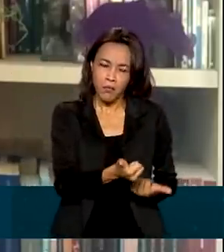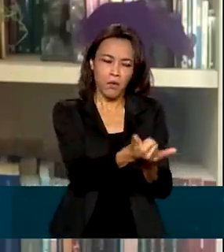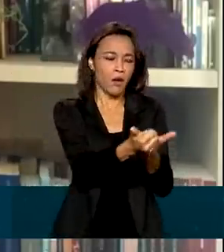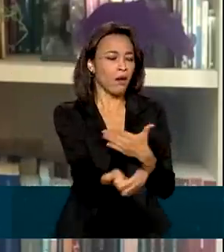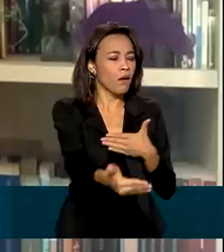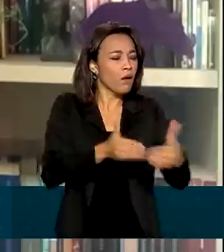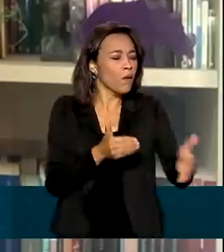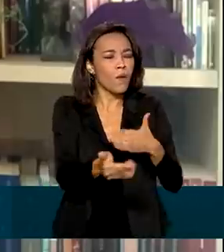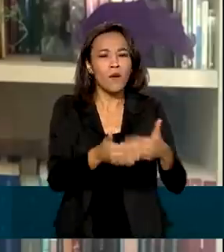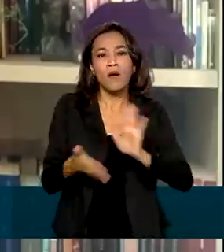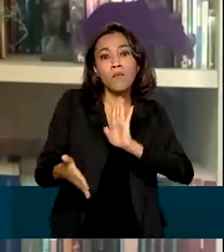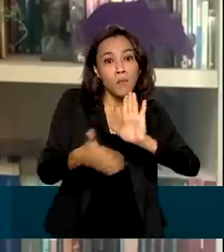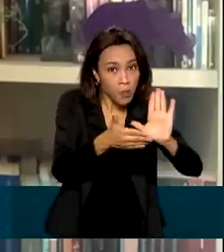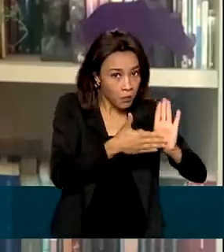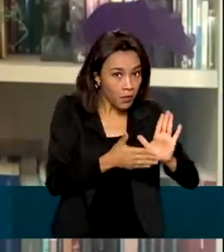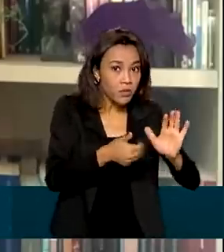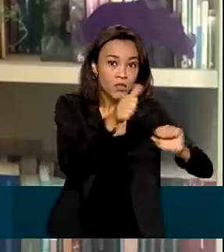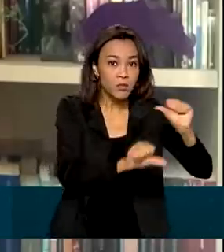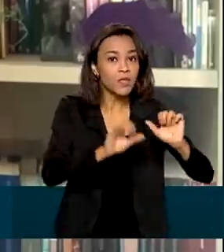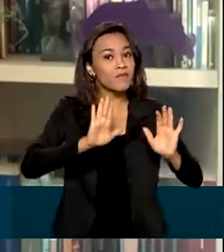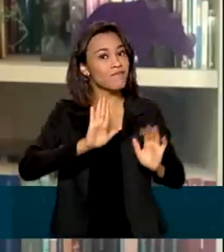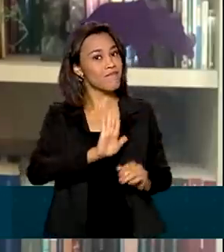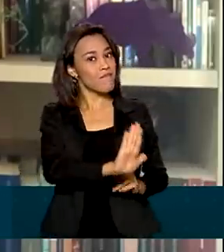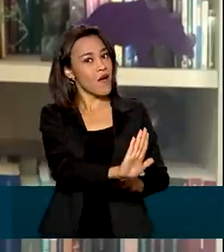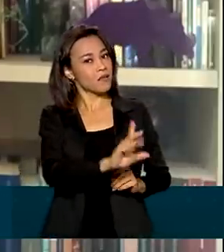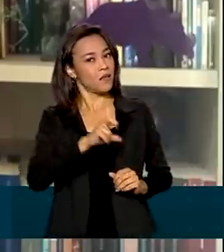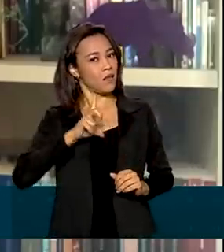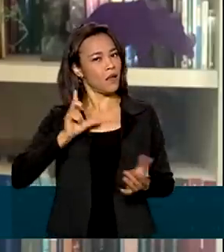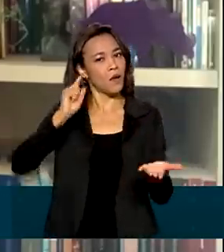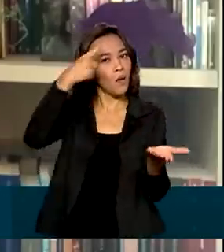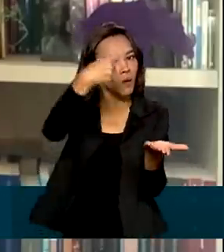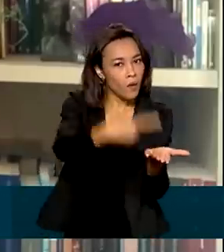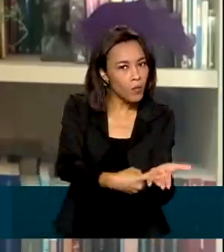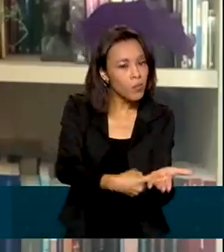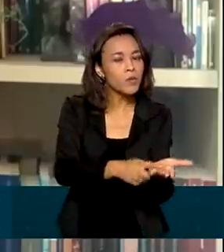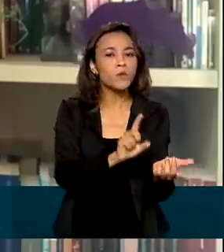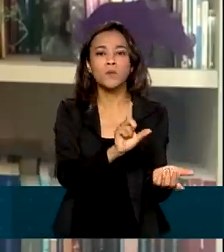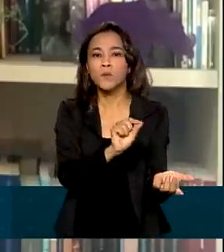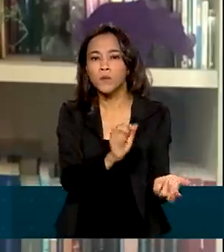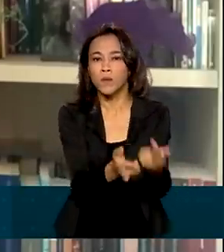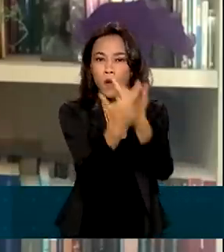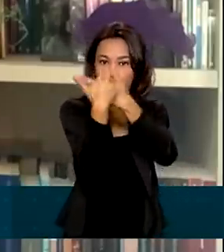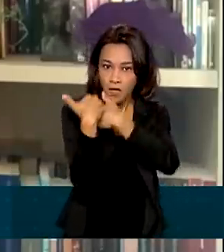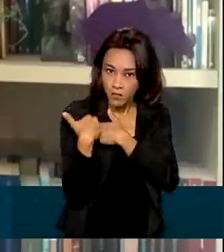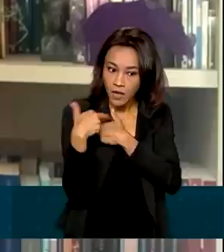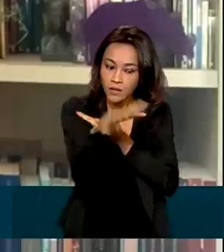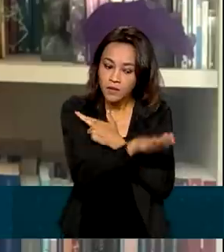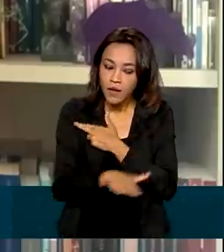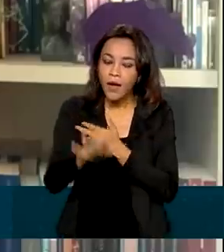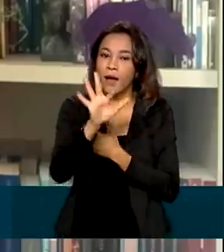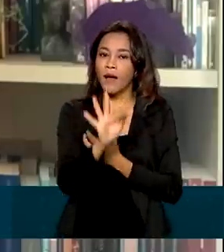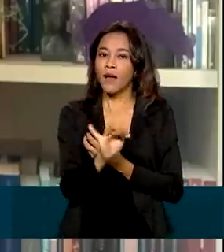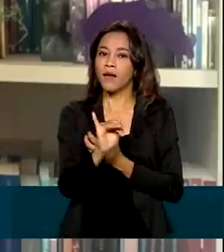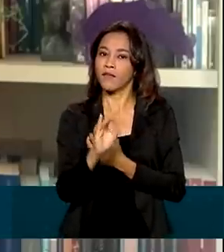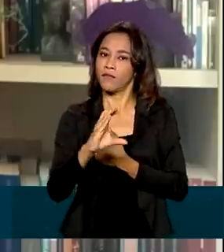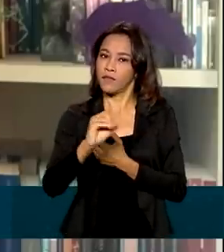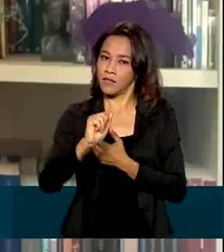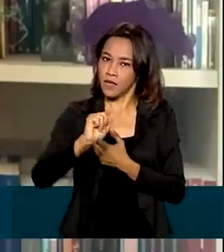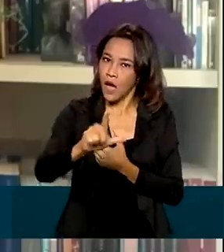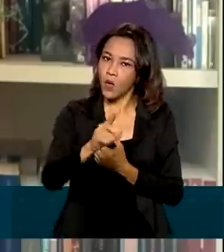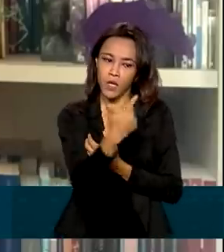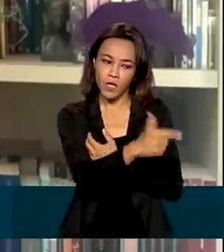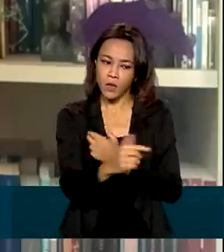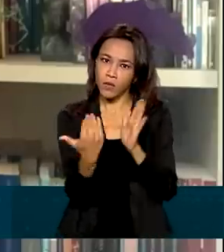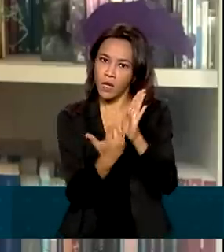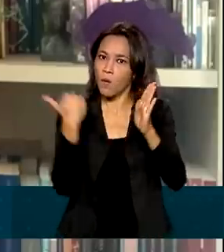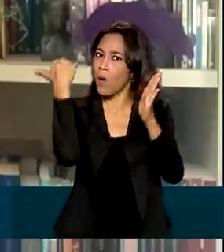proposta de mudança, desde que haja compromisso com a responsabilidade fiscal e que não haja aumento